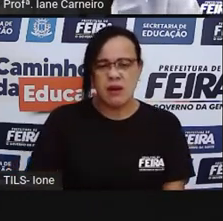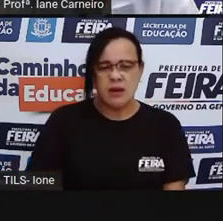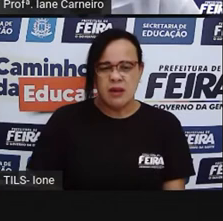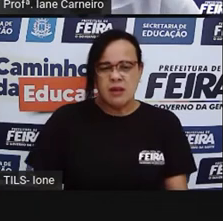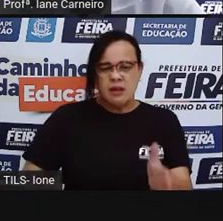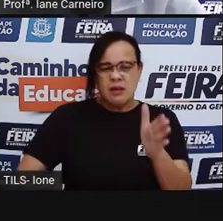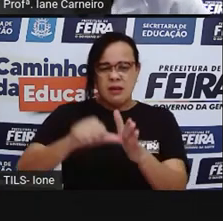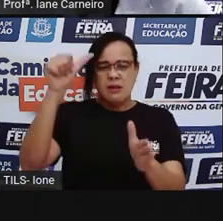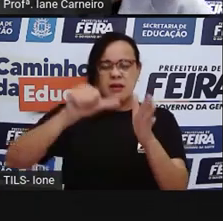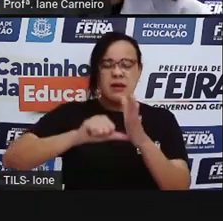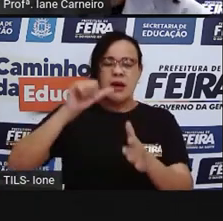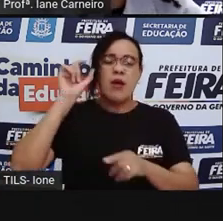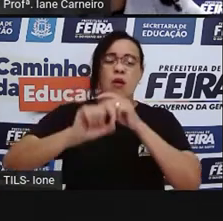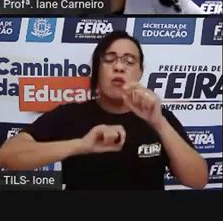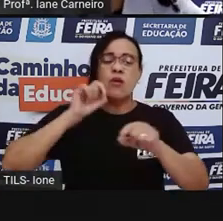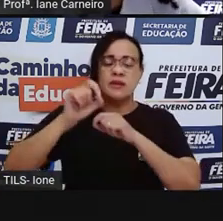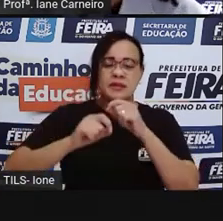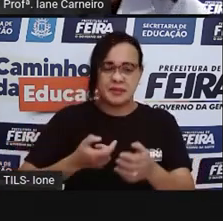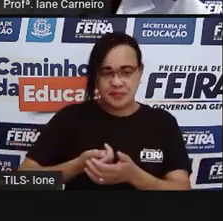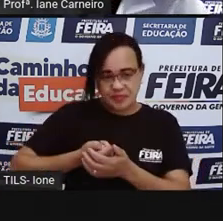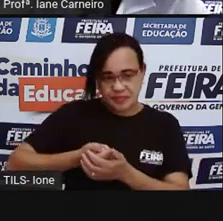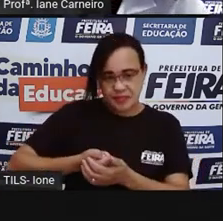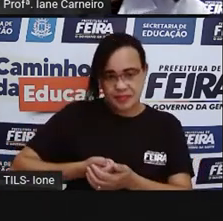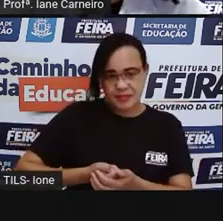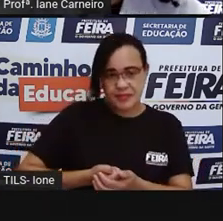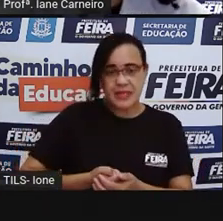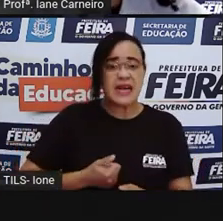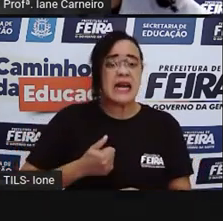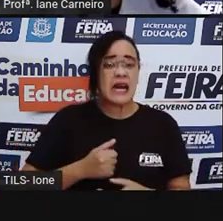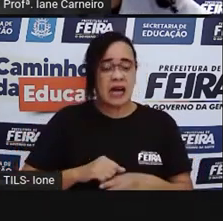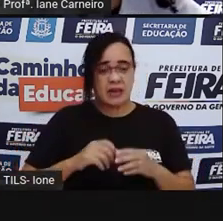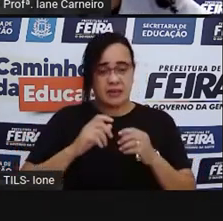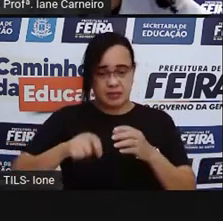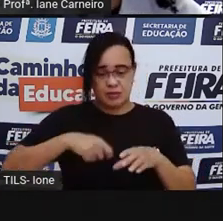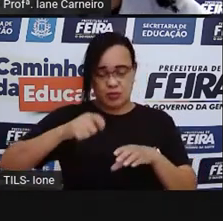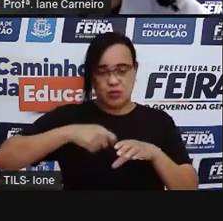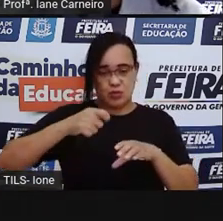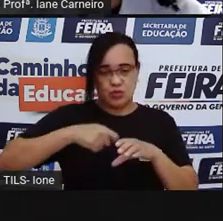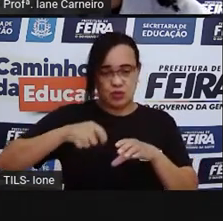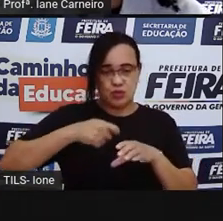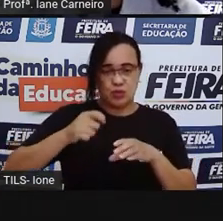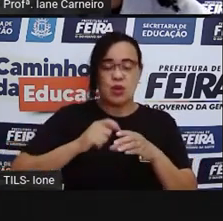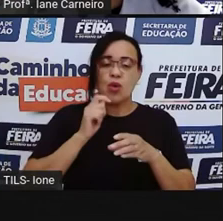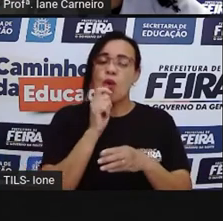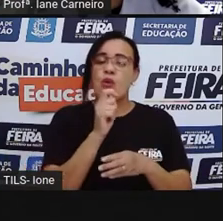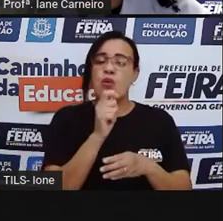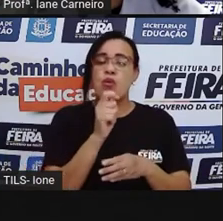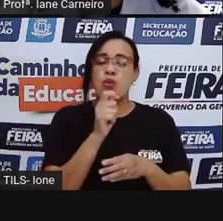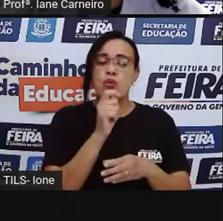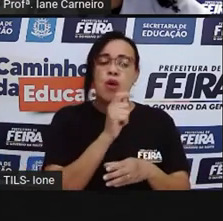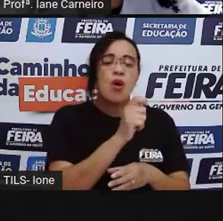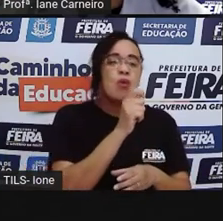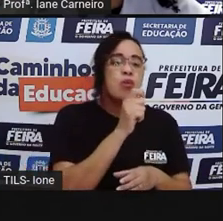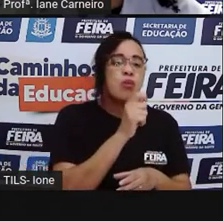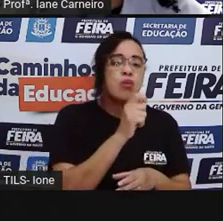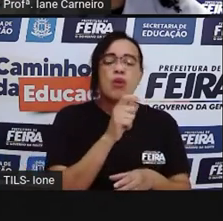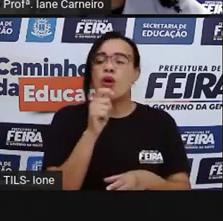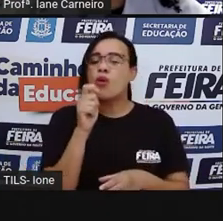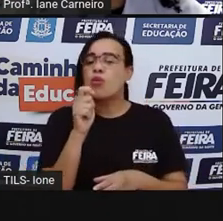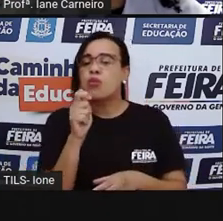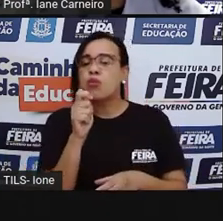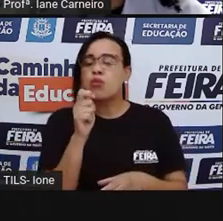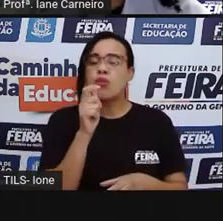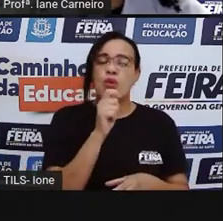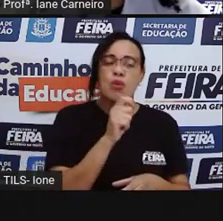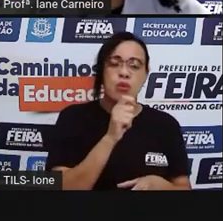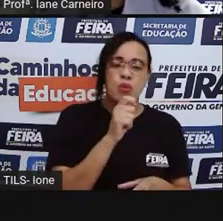a brincadeira, né? De bolinha de sabão. Vamos lá? Procurar a bolinha de sabão. Onde é que está escrito?